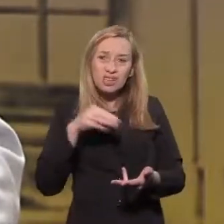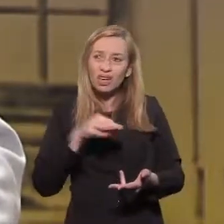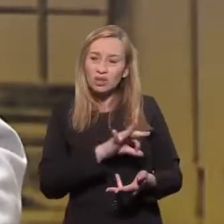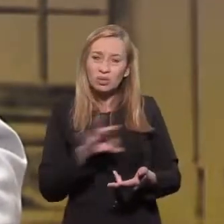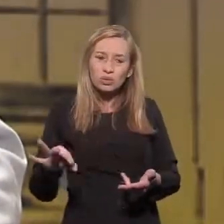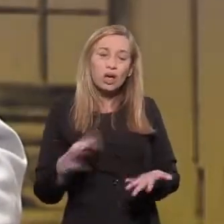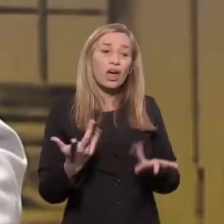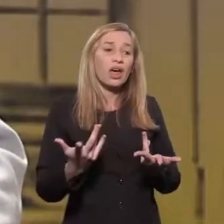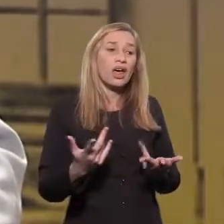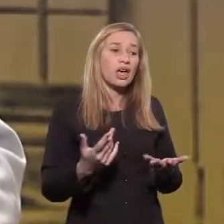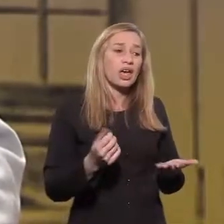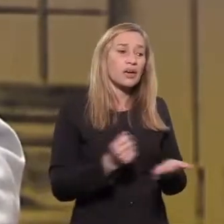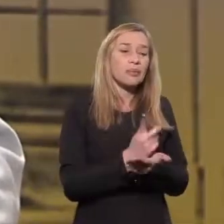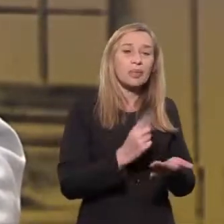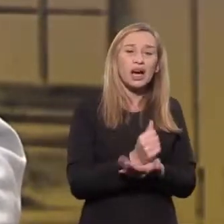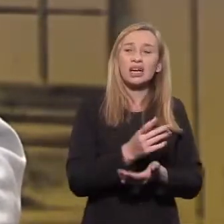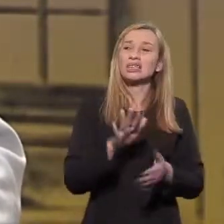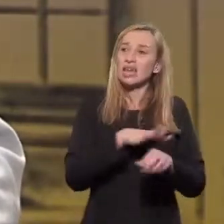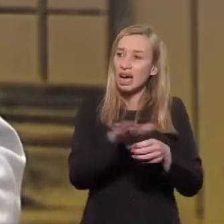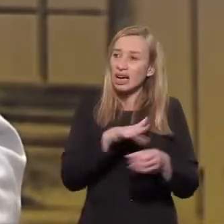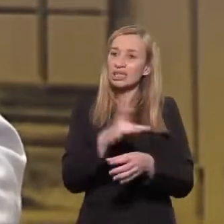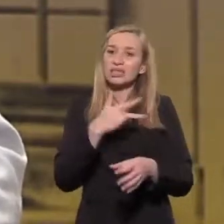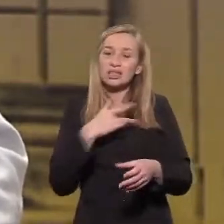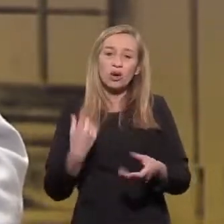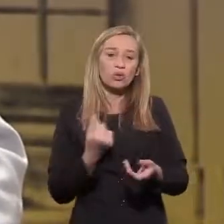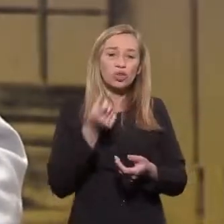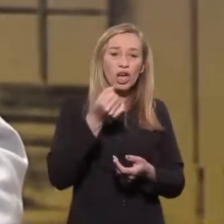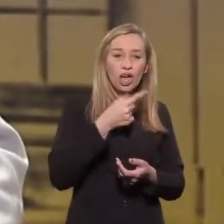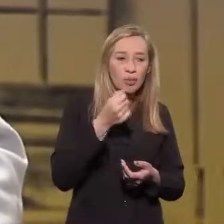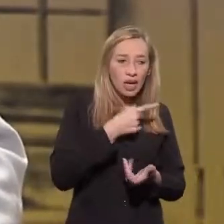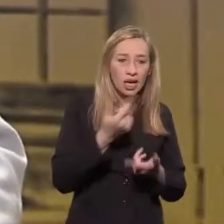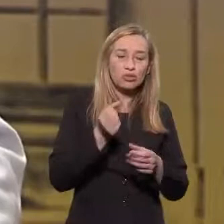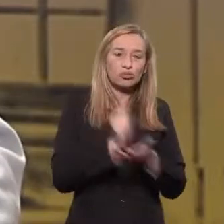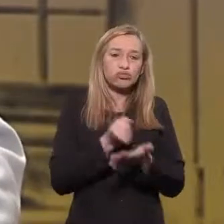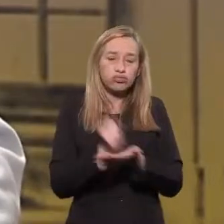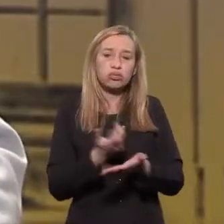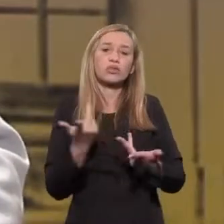Eu acho que a podia inverter isso. E nesses 20% está o exame periódico